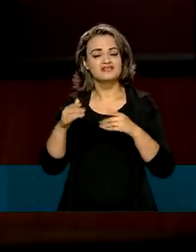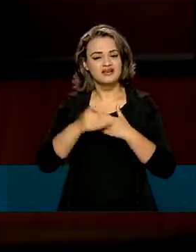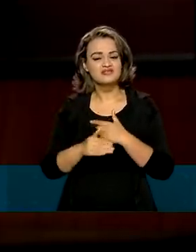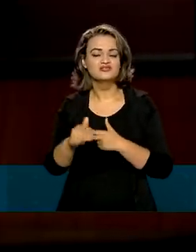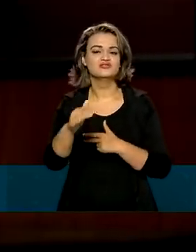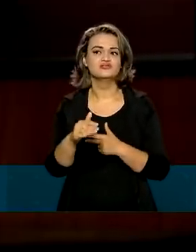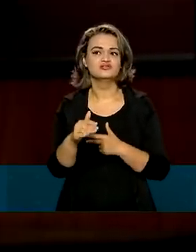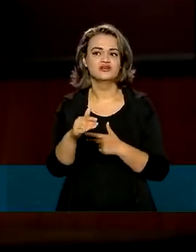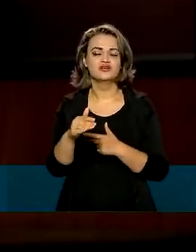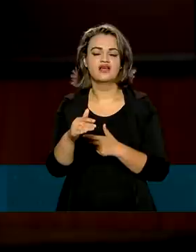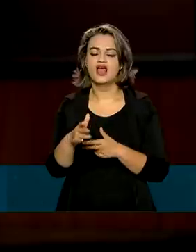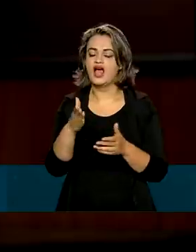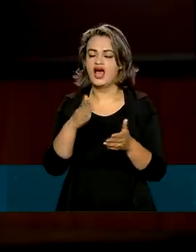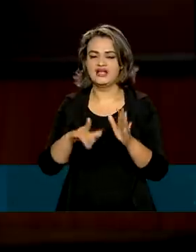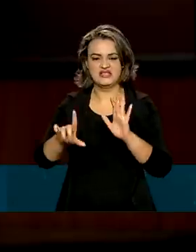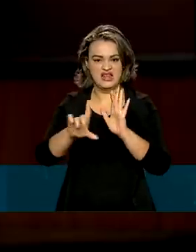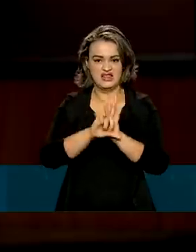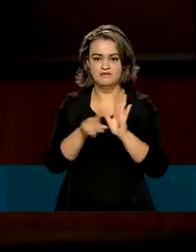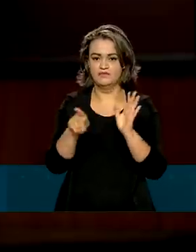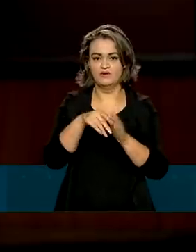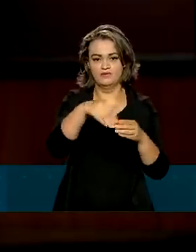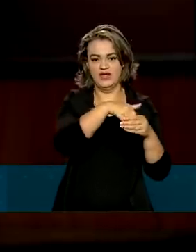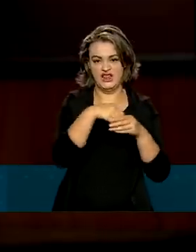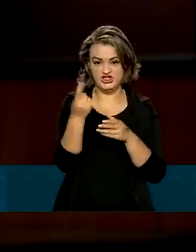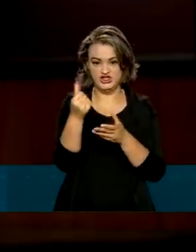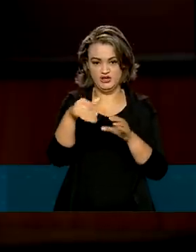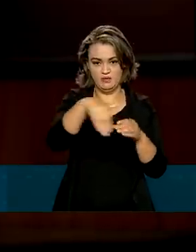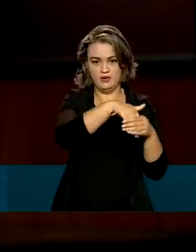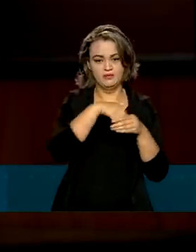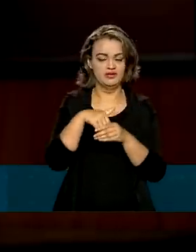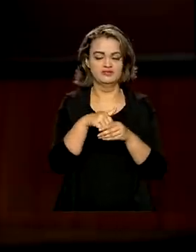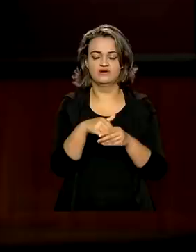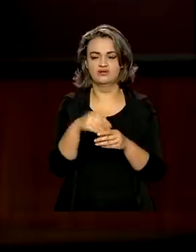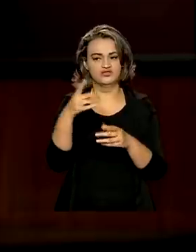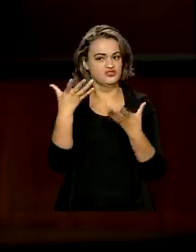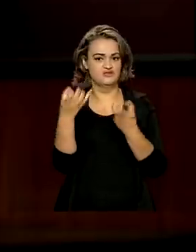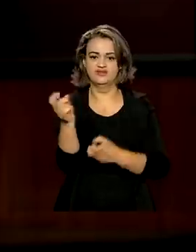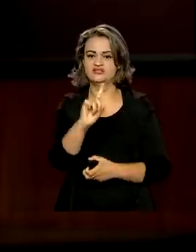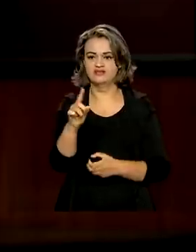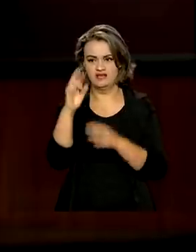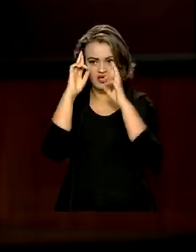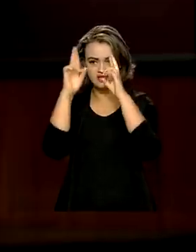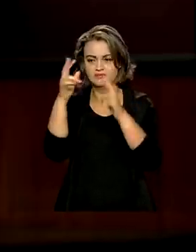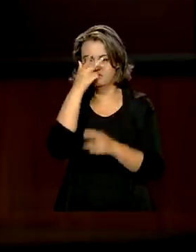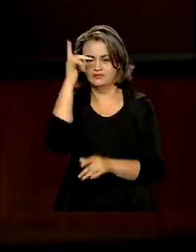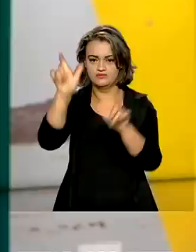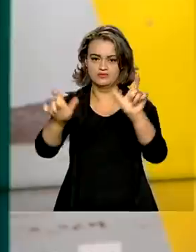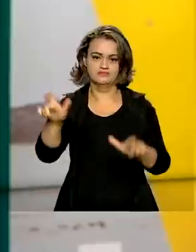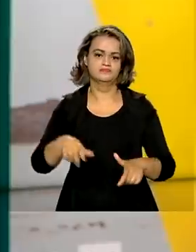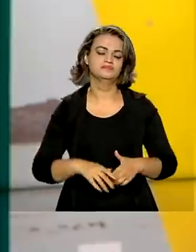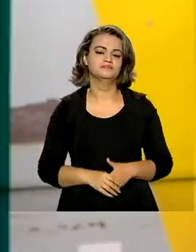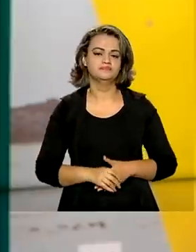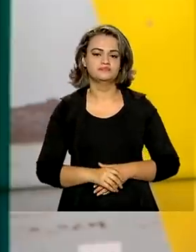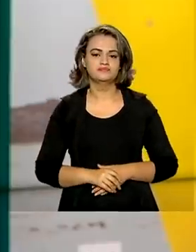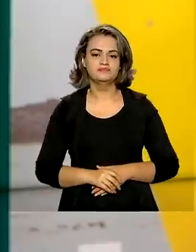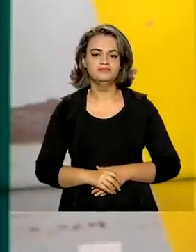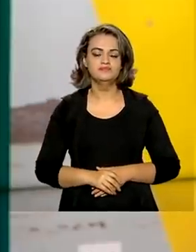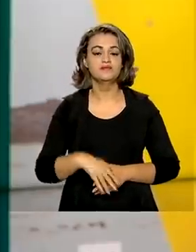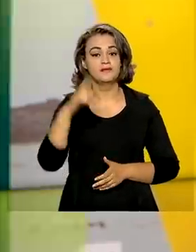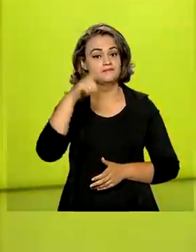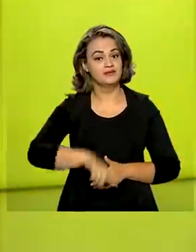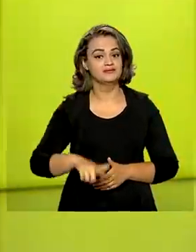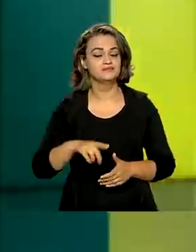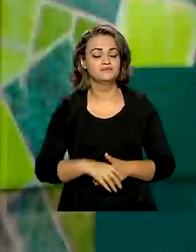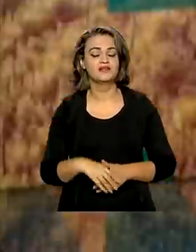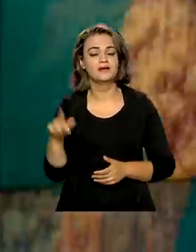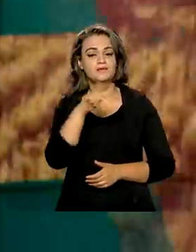não sancionar isso aí em respeito ao trabalhador, ao contribuinte brasileiro. Ainda durante a